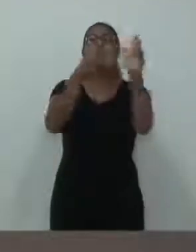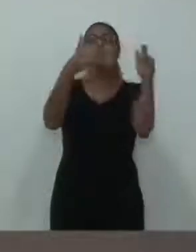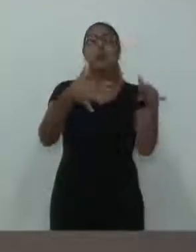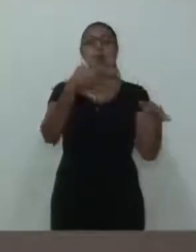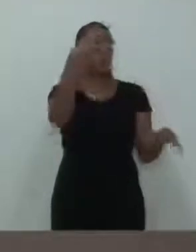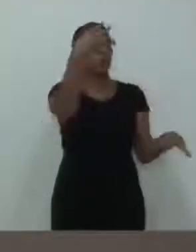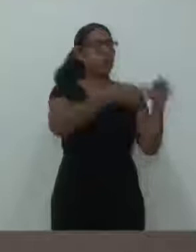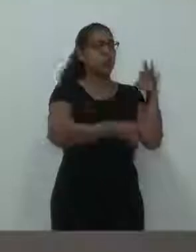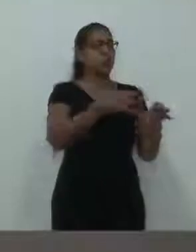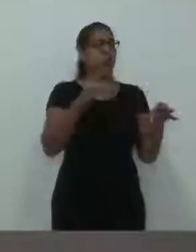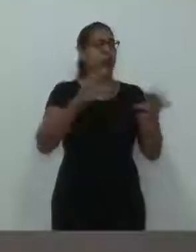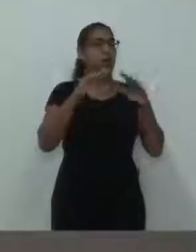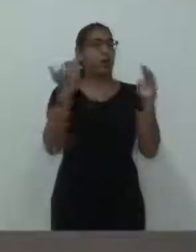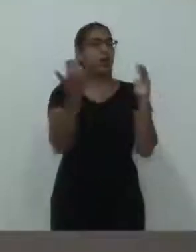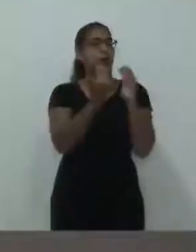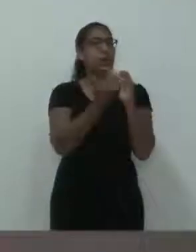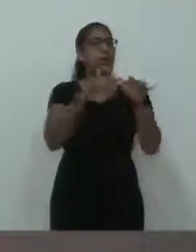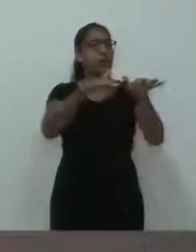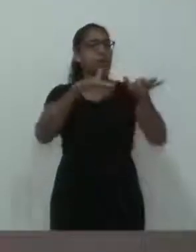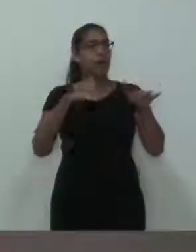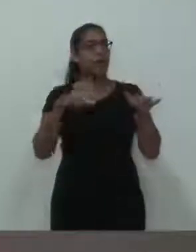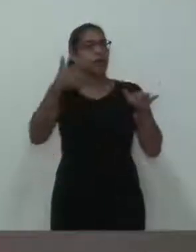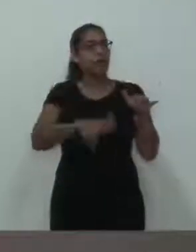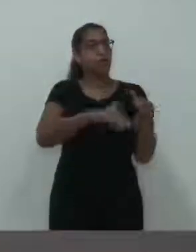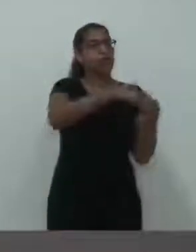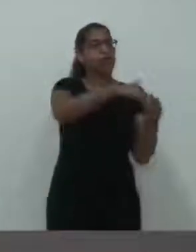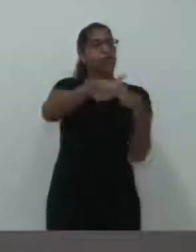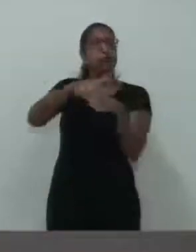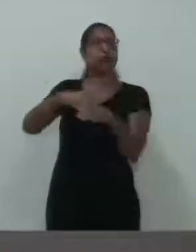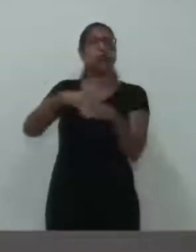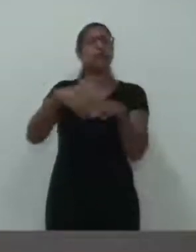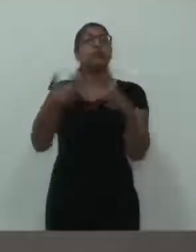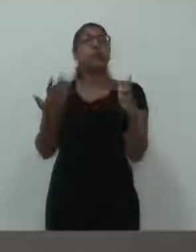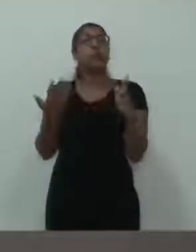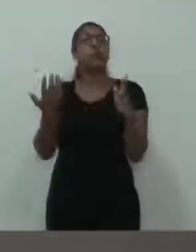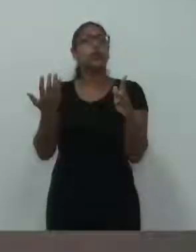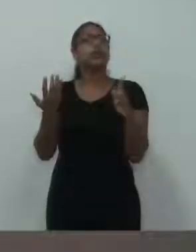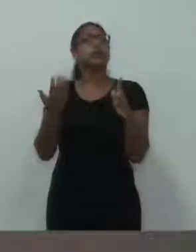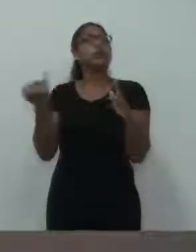da Aval para novas votações. Então é importante ressaltar,